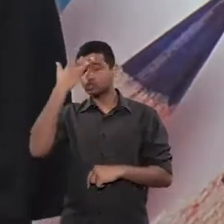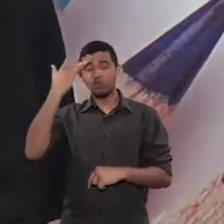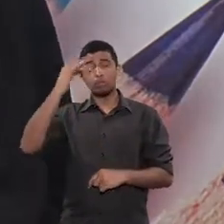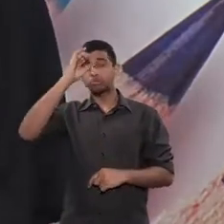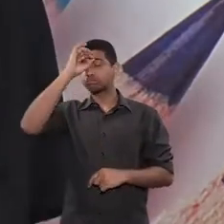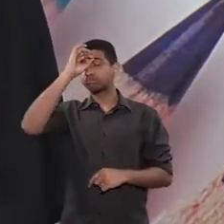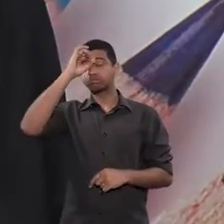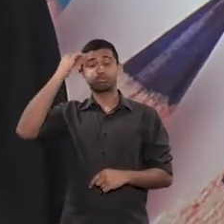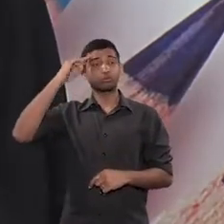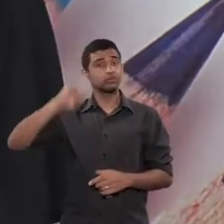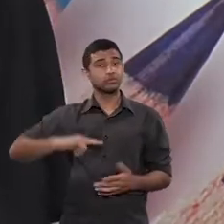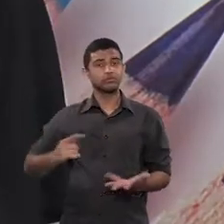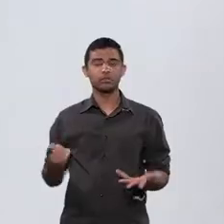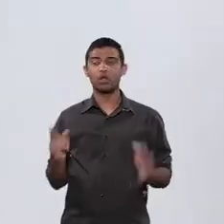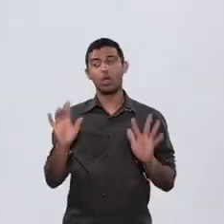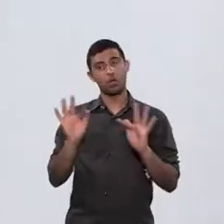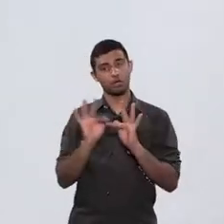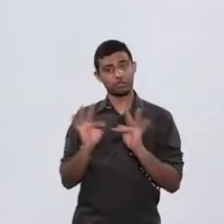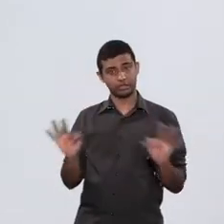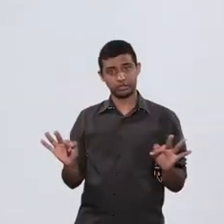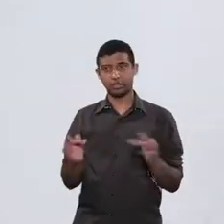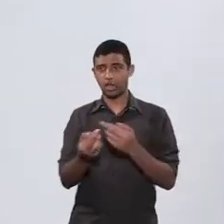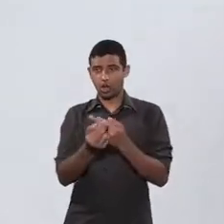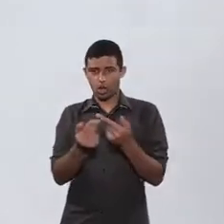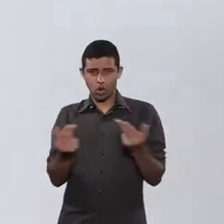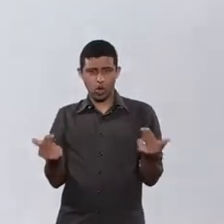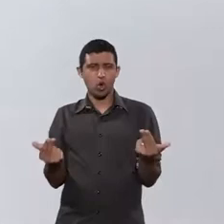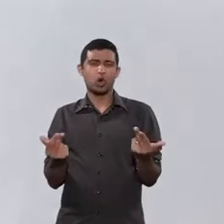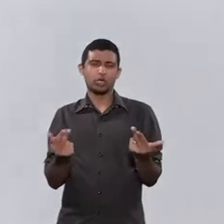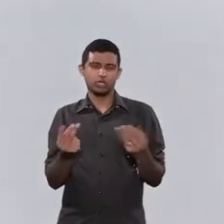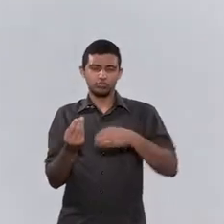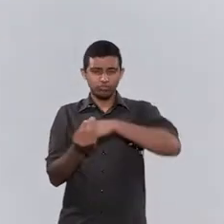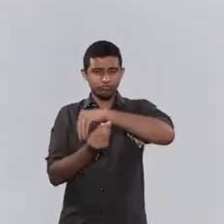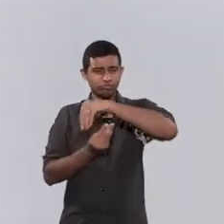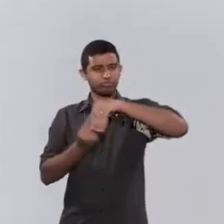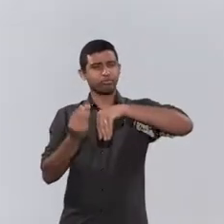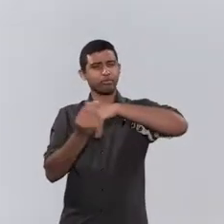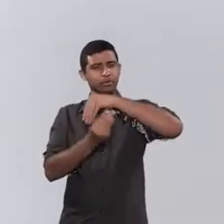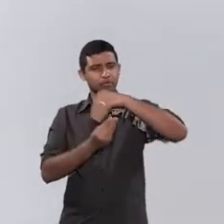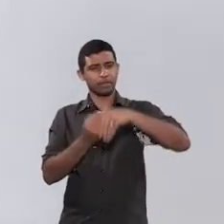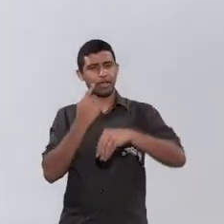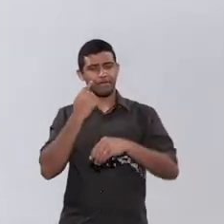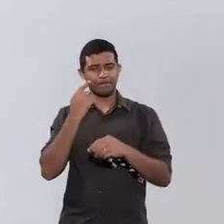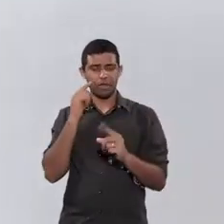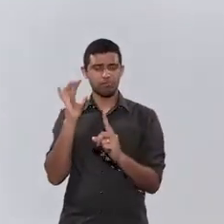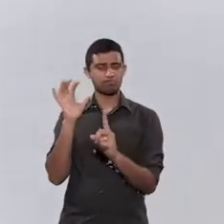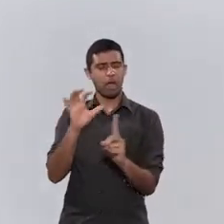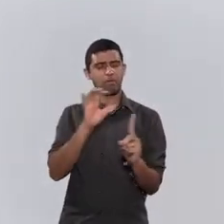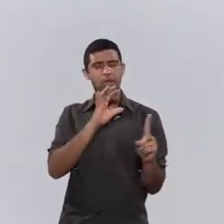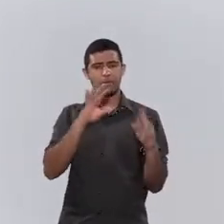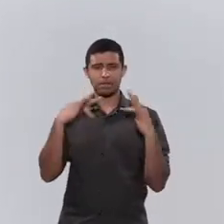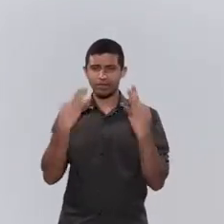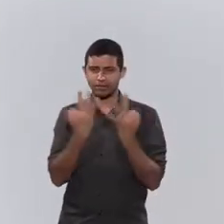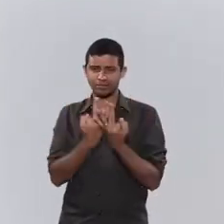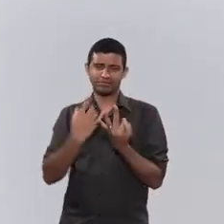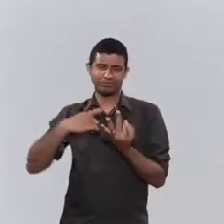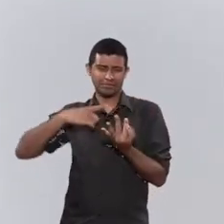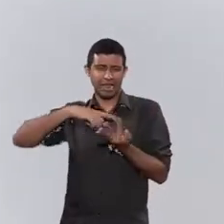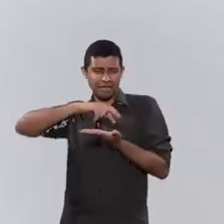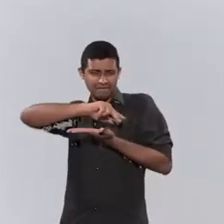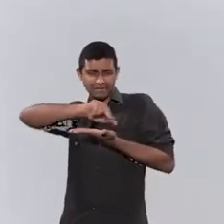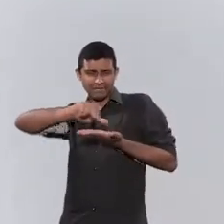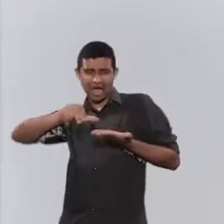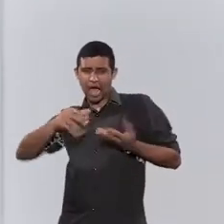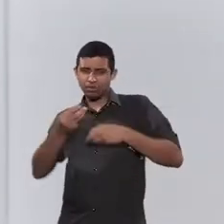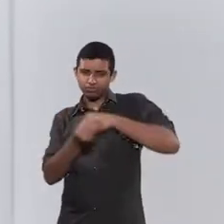que está praticando. Então, muito simples. Coisas assim sutis. Porque a prática da aliança parental tem muitos